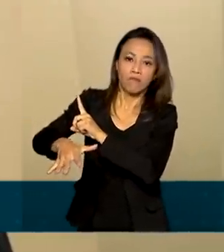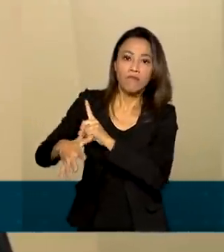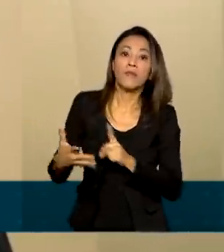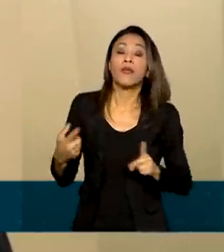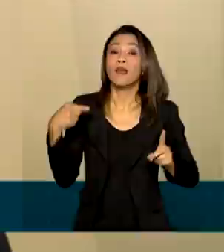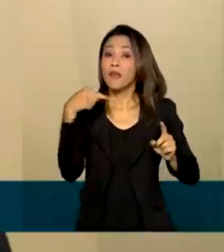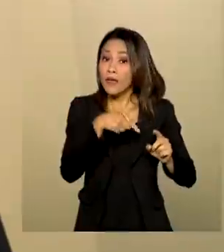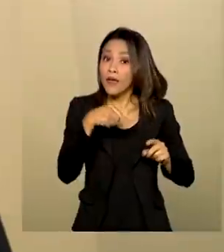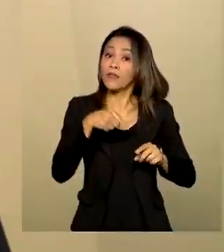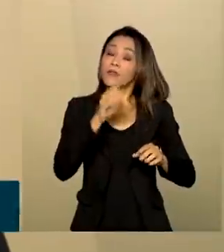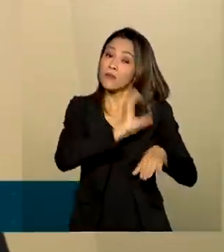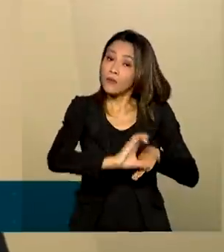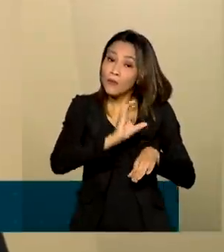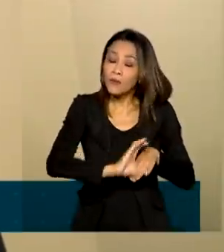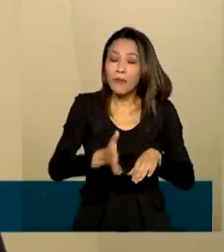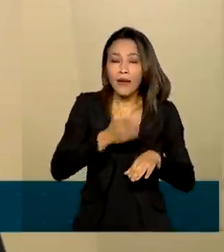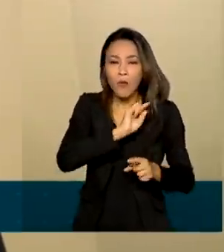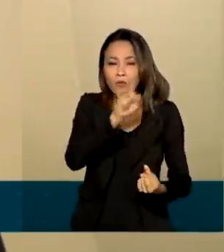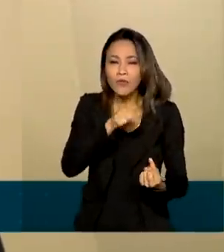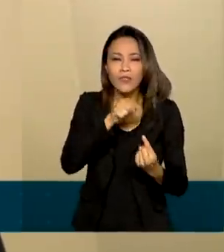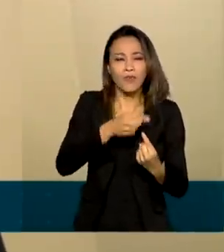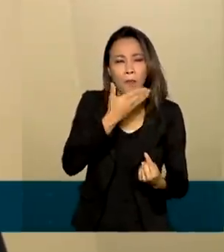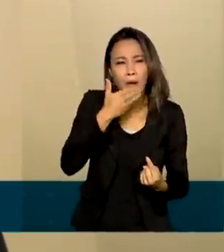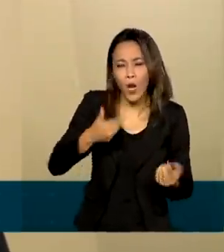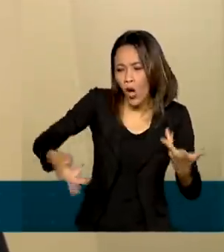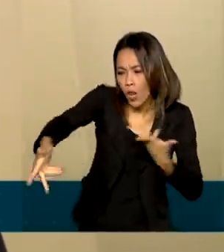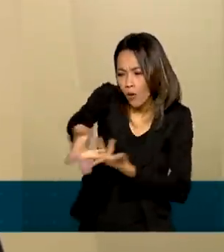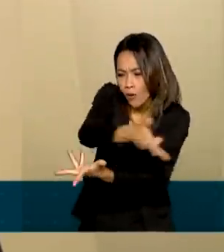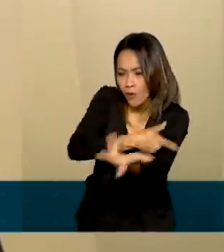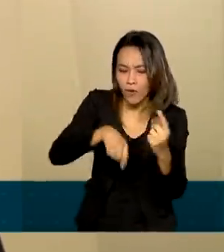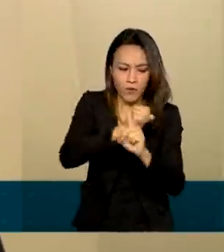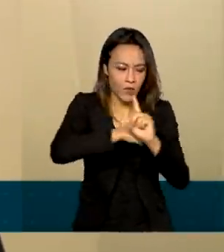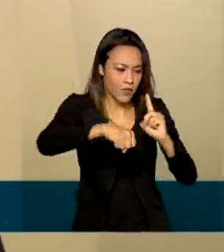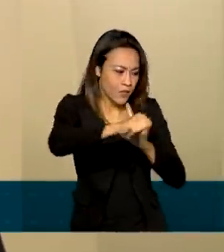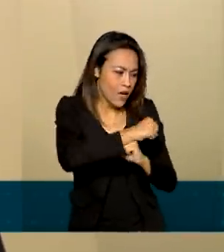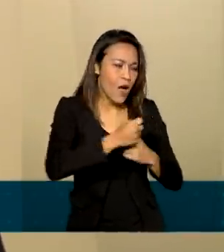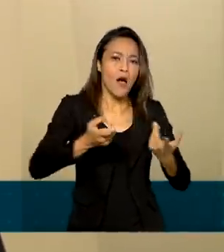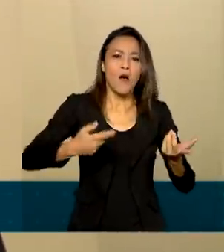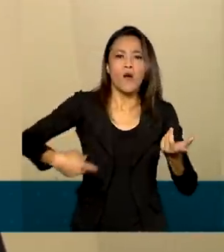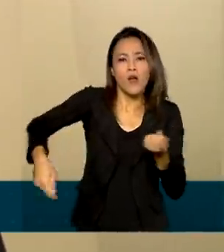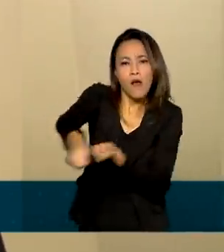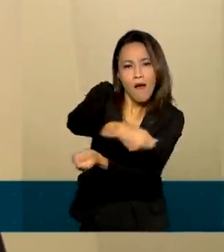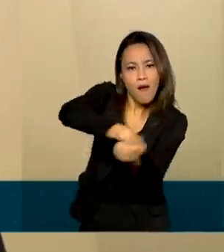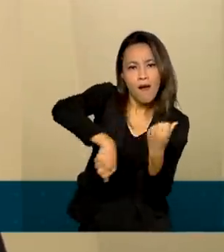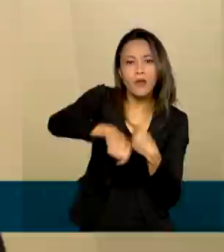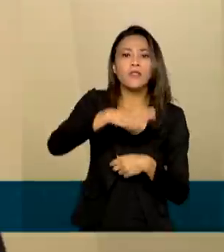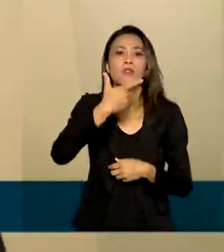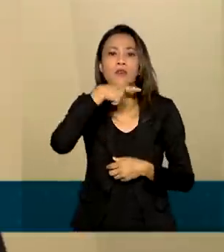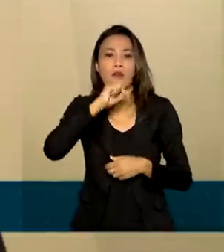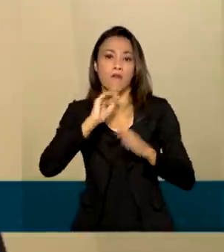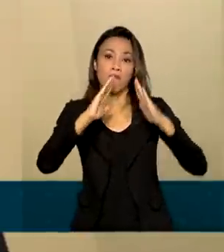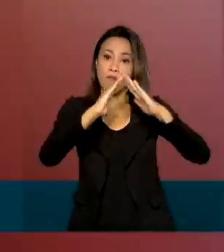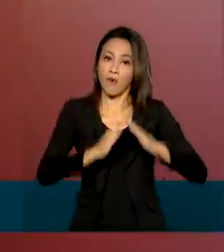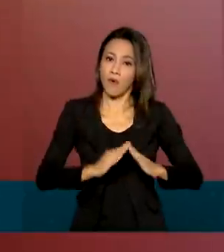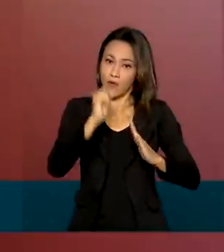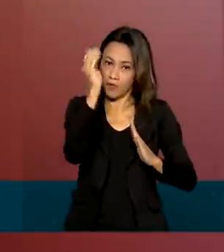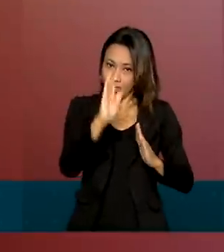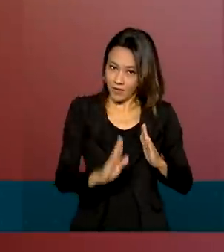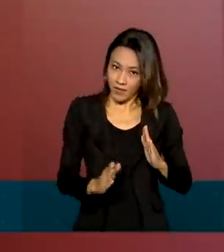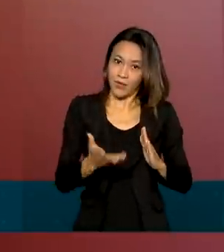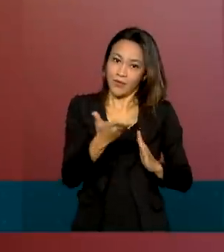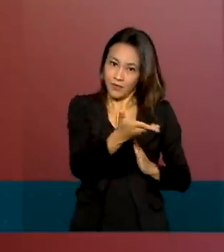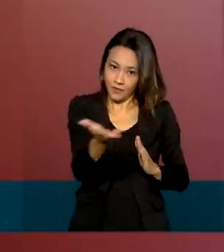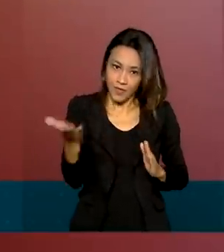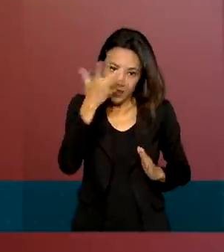proporcionar uma maior integração social e econômica da população migrante e residente em nosso país. Isso